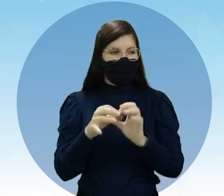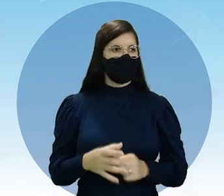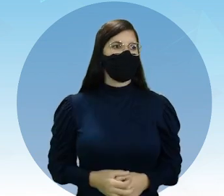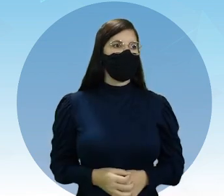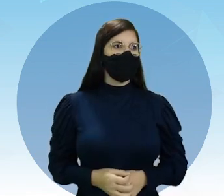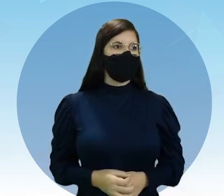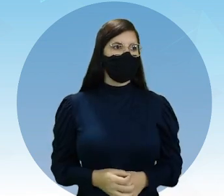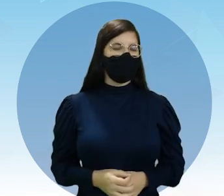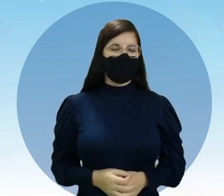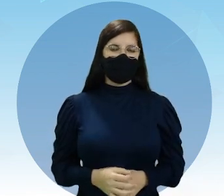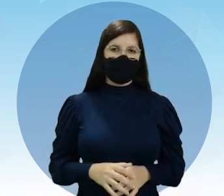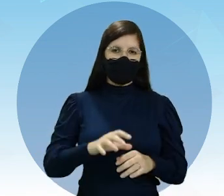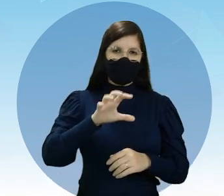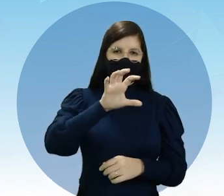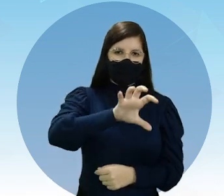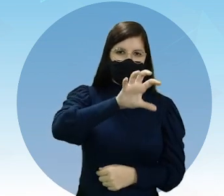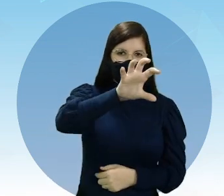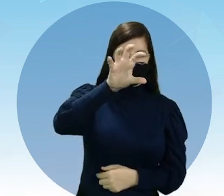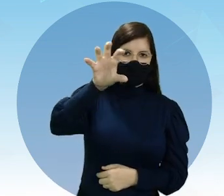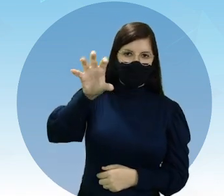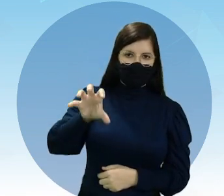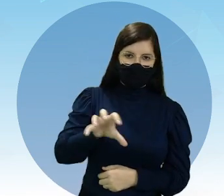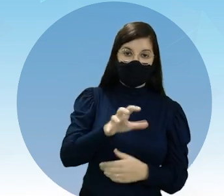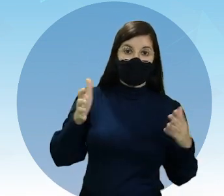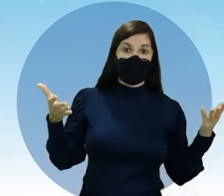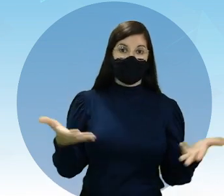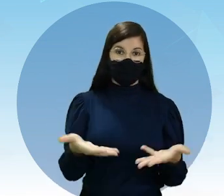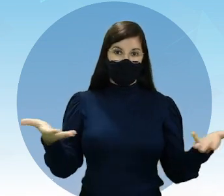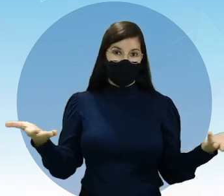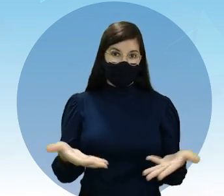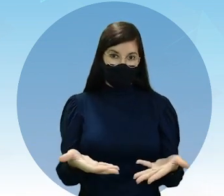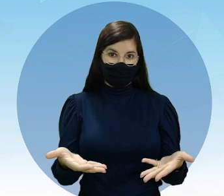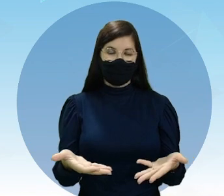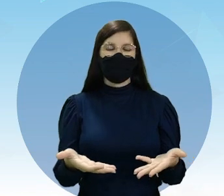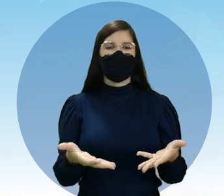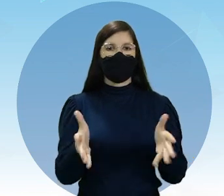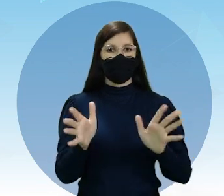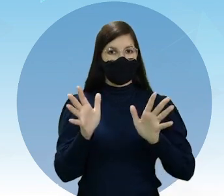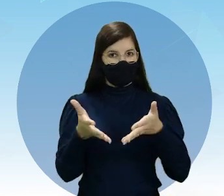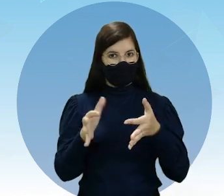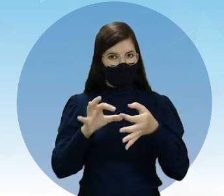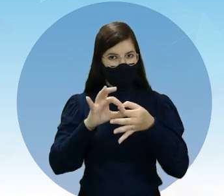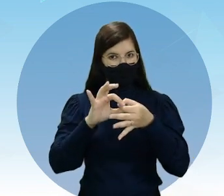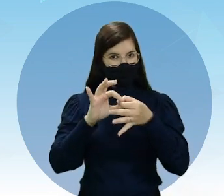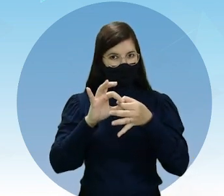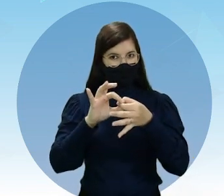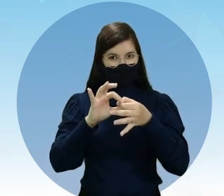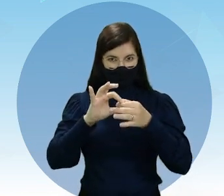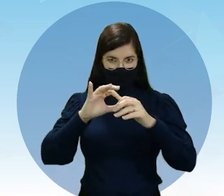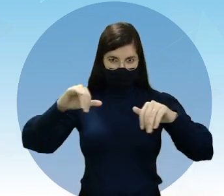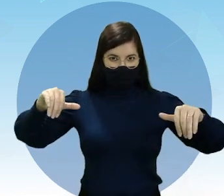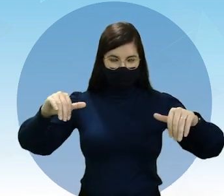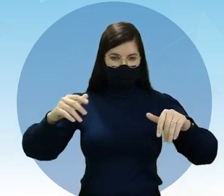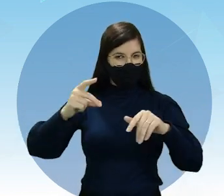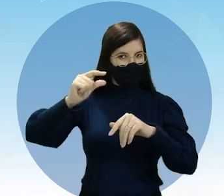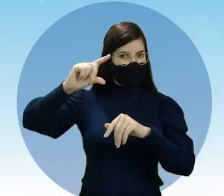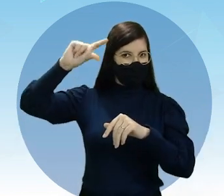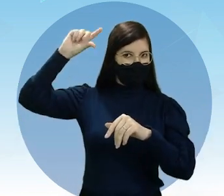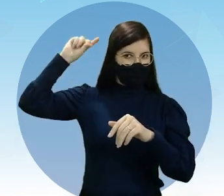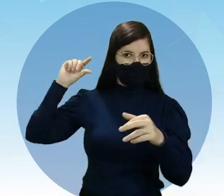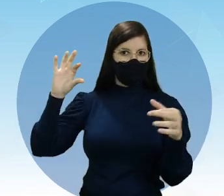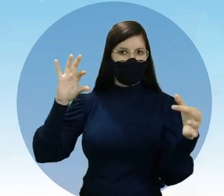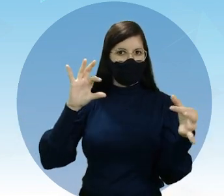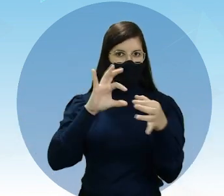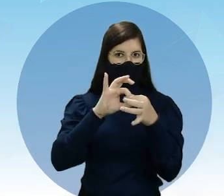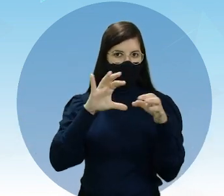quando todos os continentes existentes atualmente estavam ali unidos em um único bloco